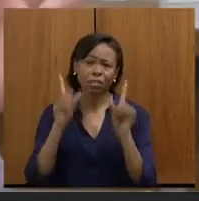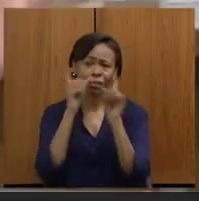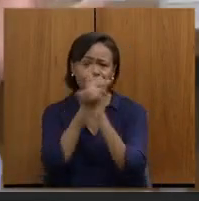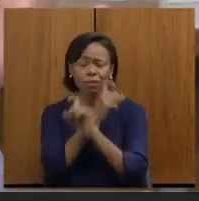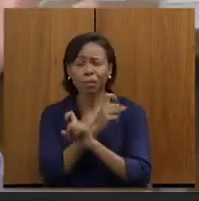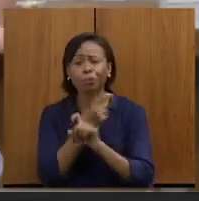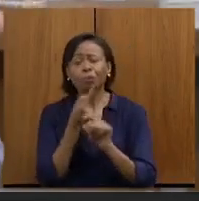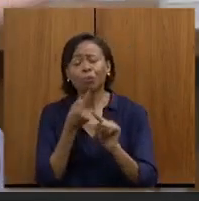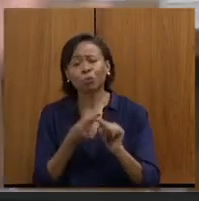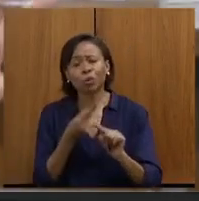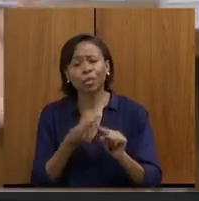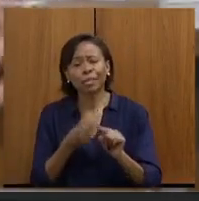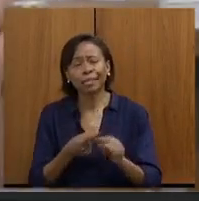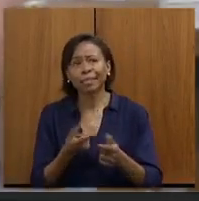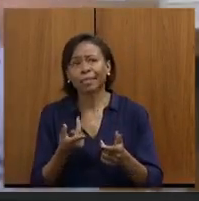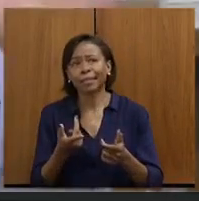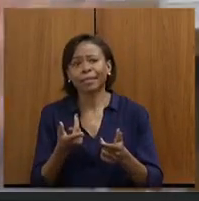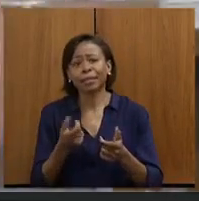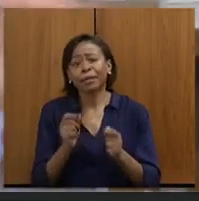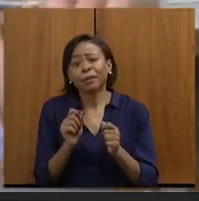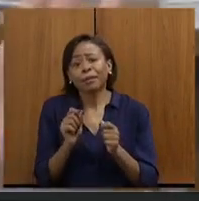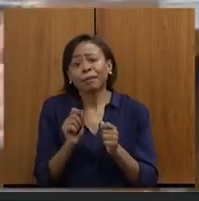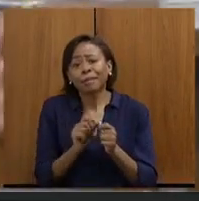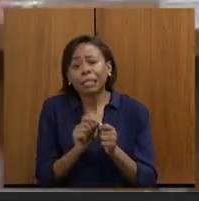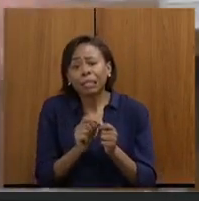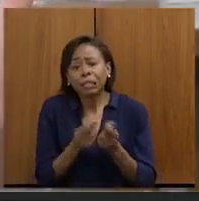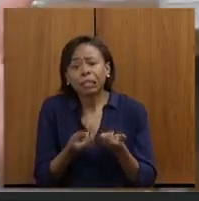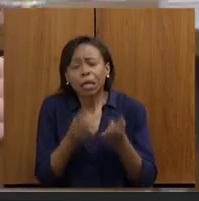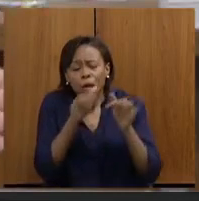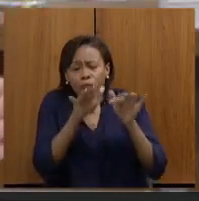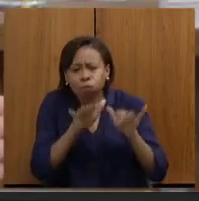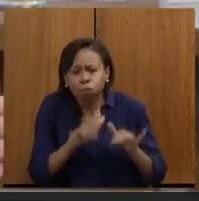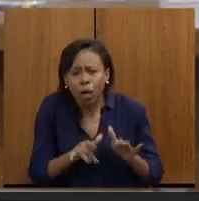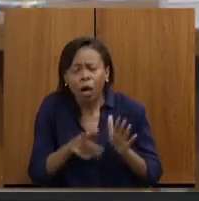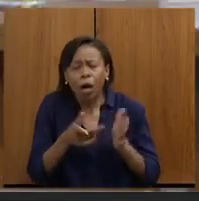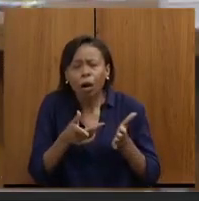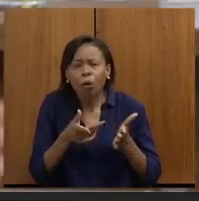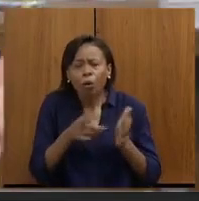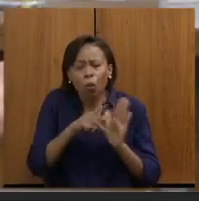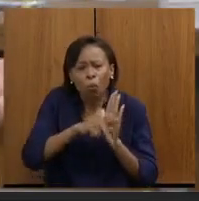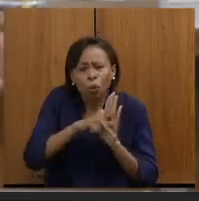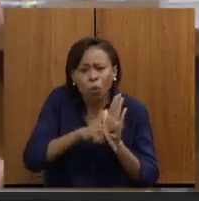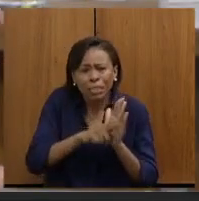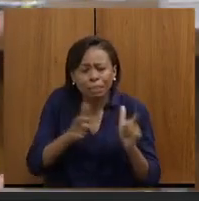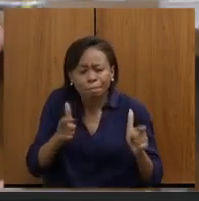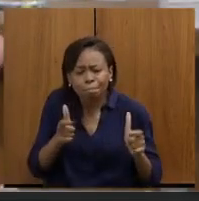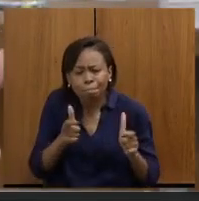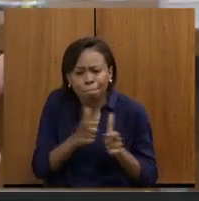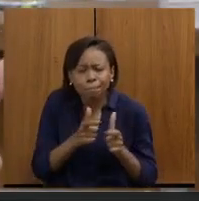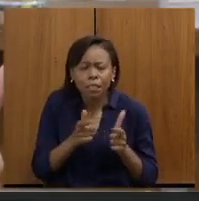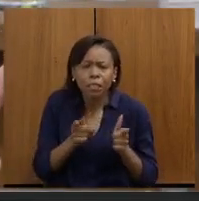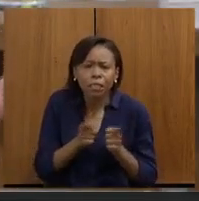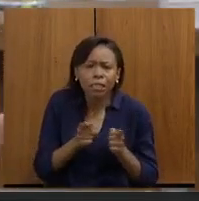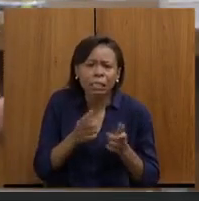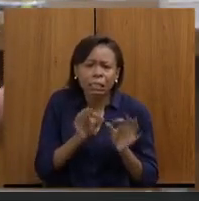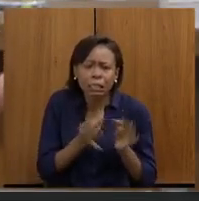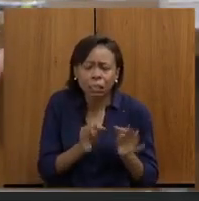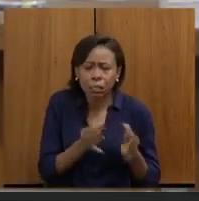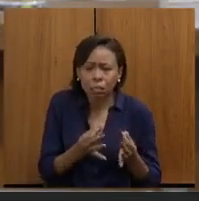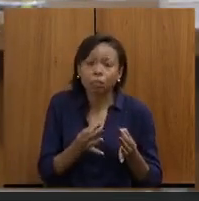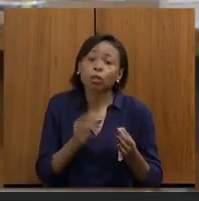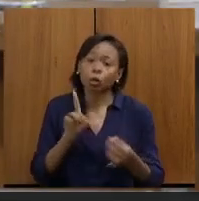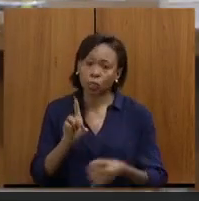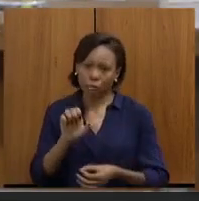um microprojeto, uma coisa mais simples possível para poder restabelecer. Então, o DR está fazendo esse